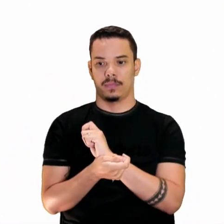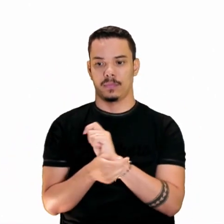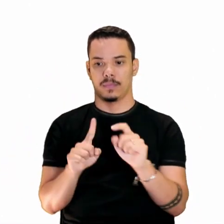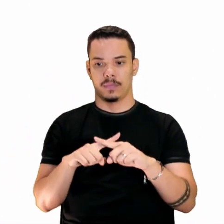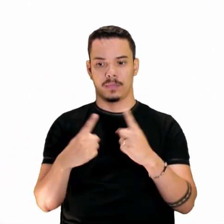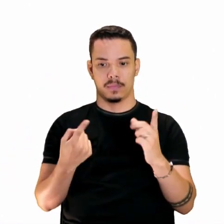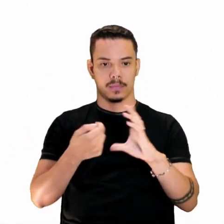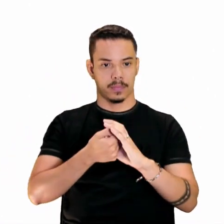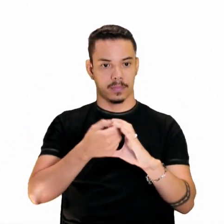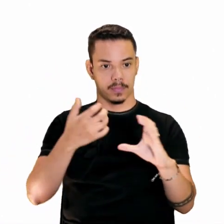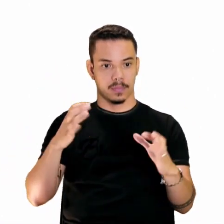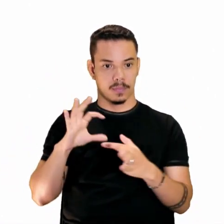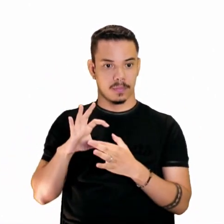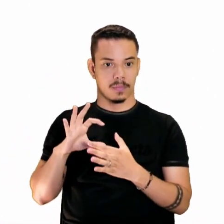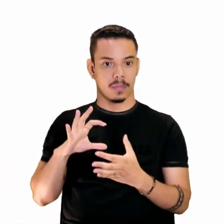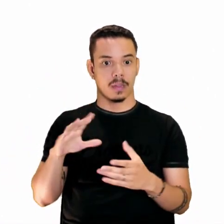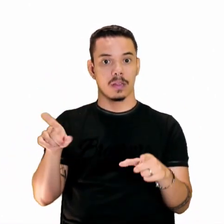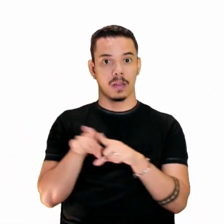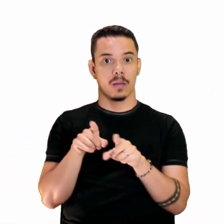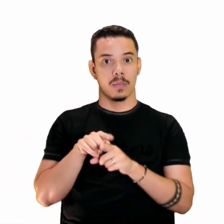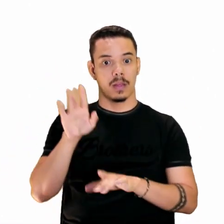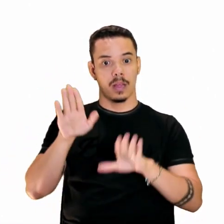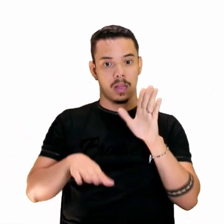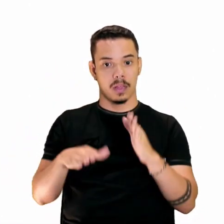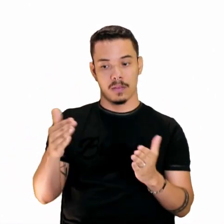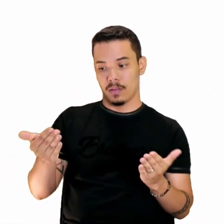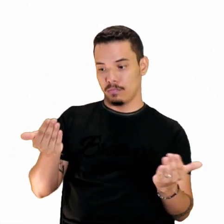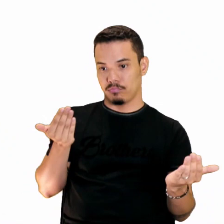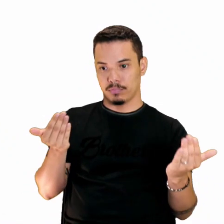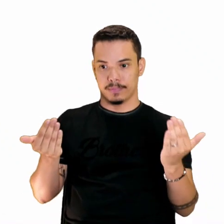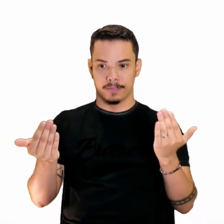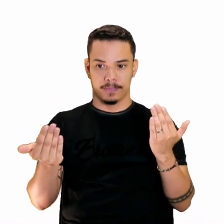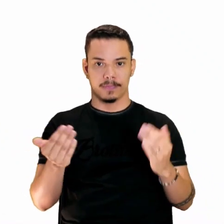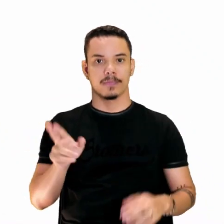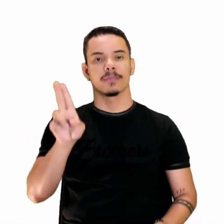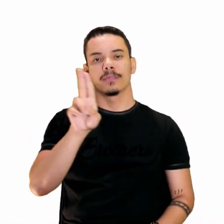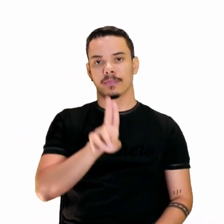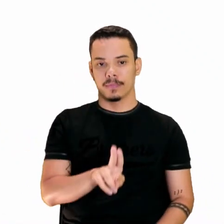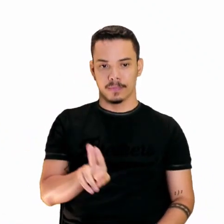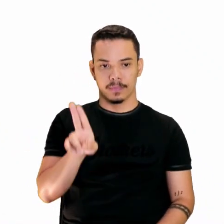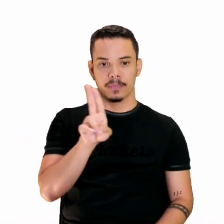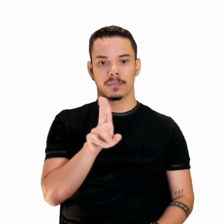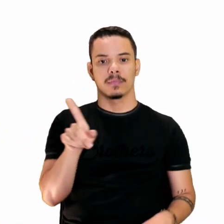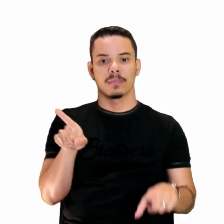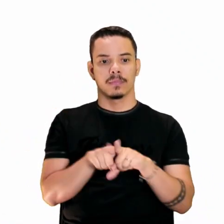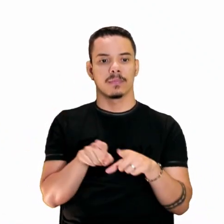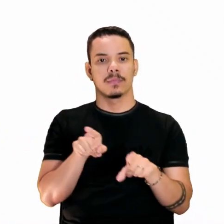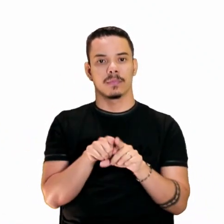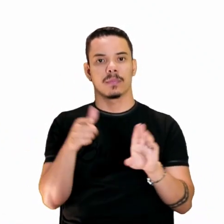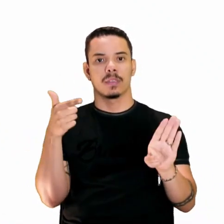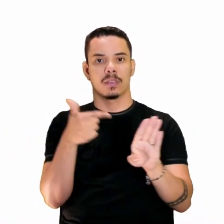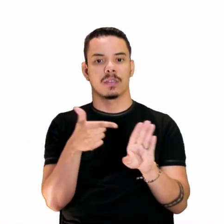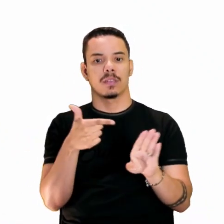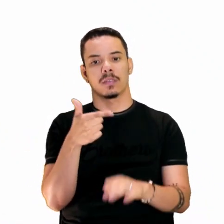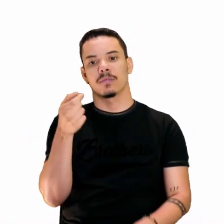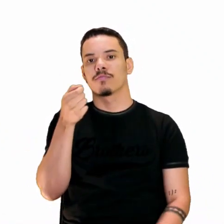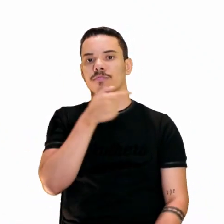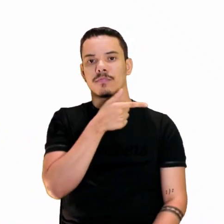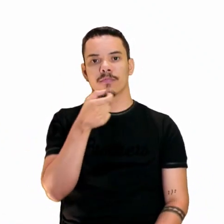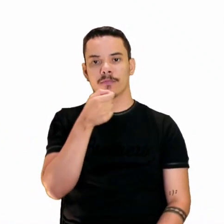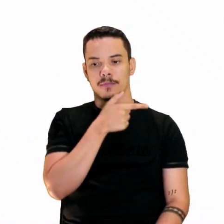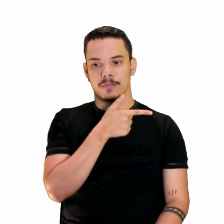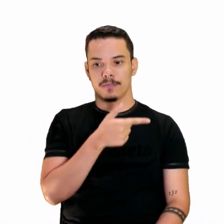caráter contestador. Às vezes, até utilizando-se de uma certa dose de ironia e